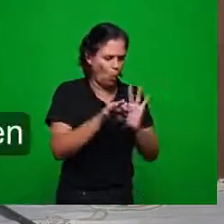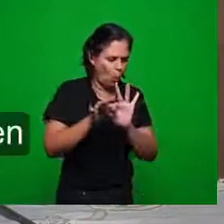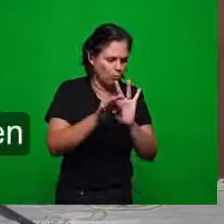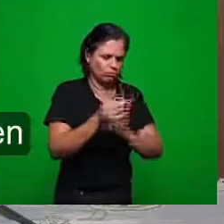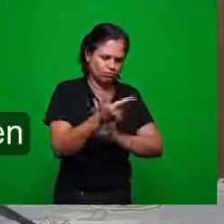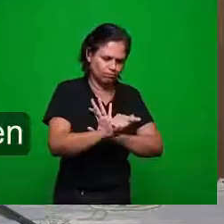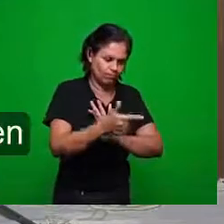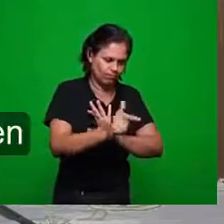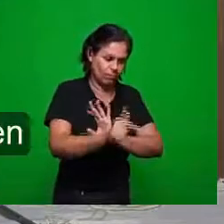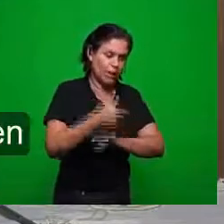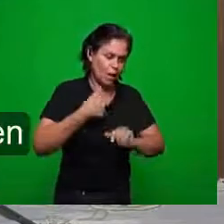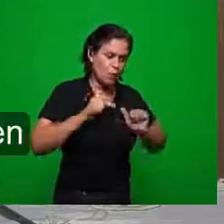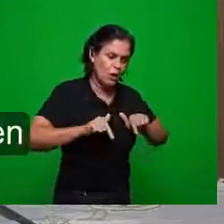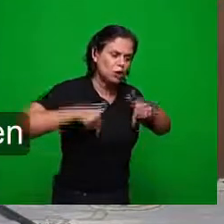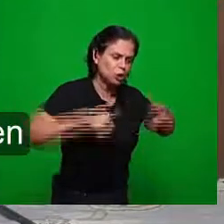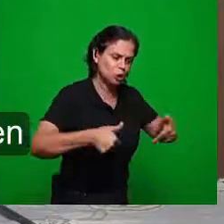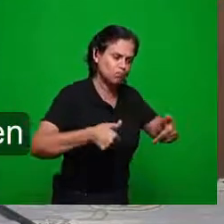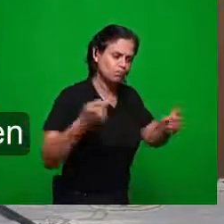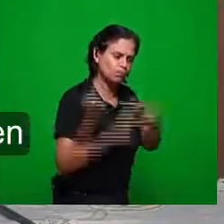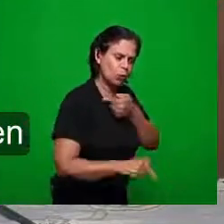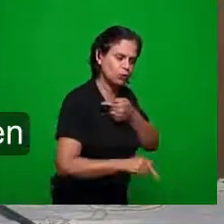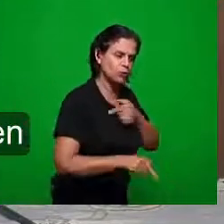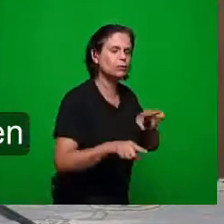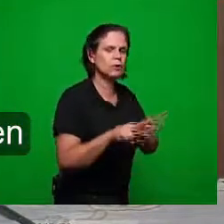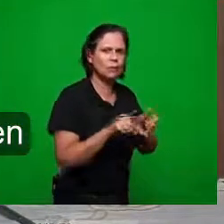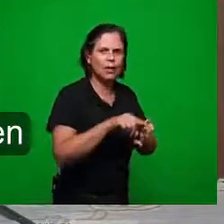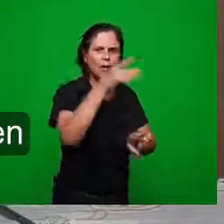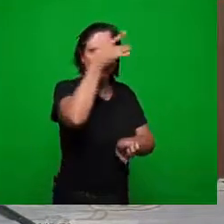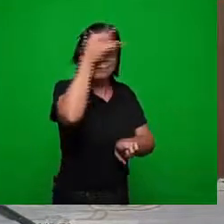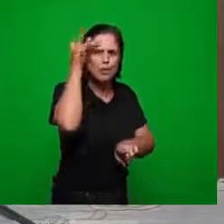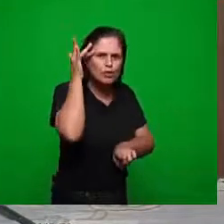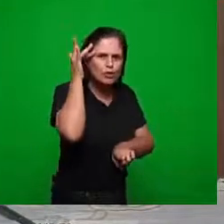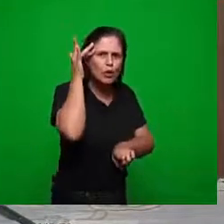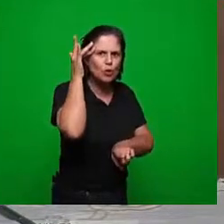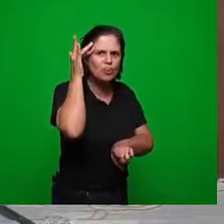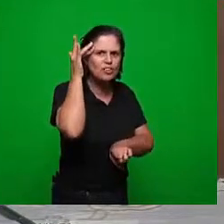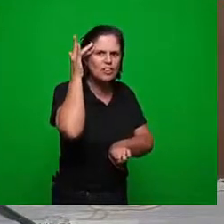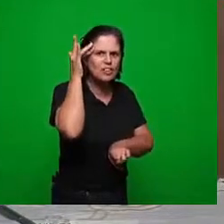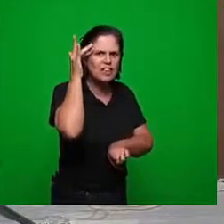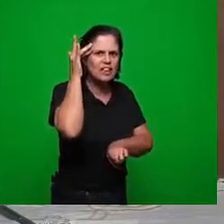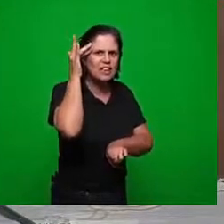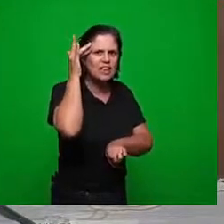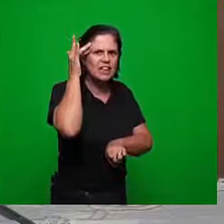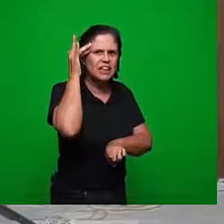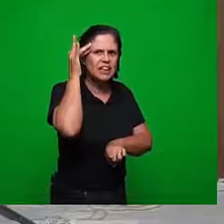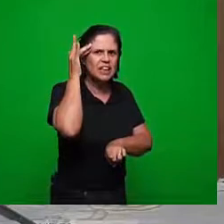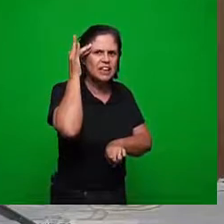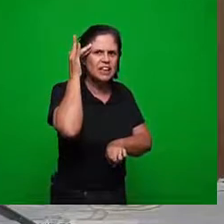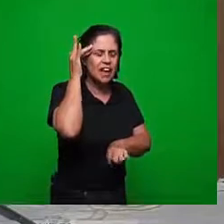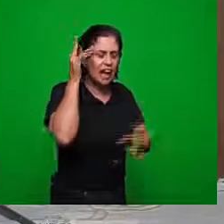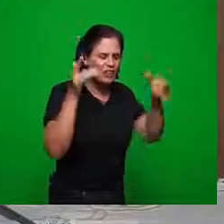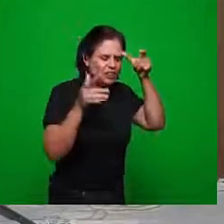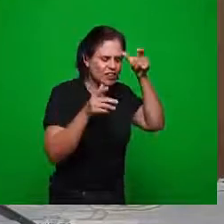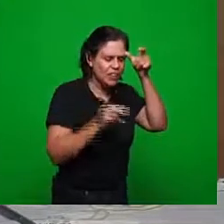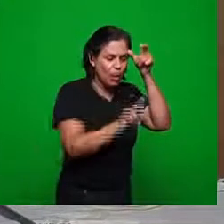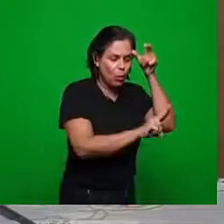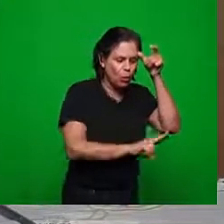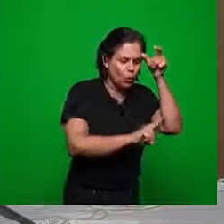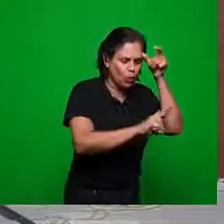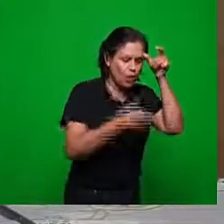e vou agir também naqueles que estão sendo usados pelo adversário